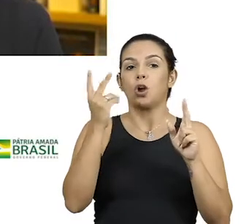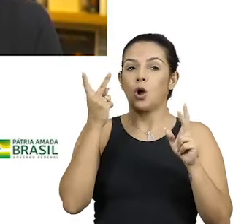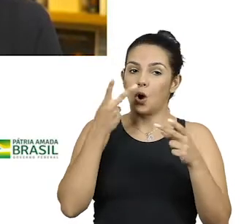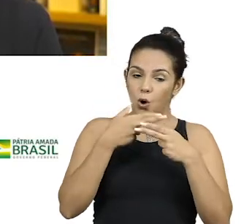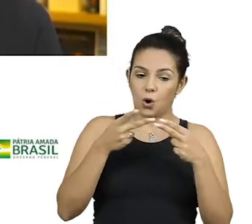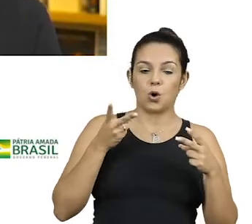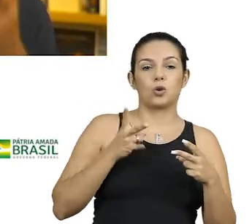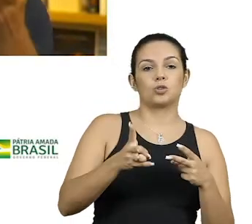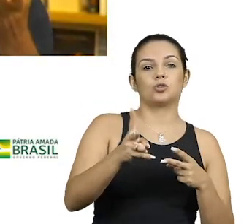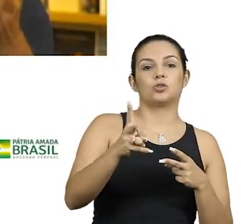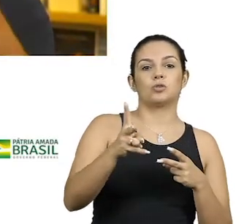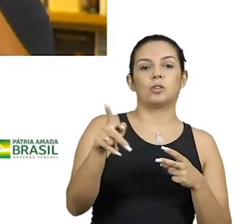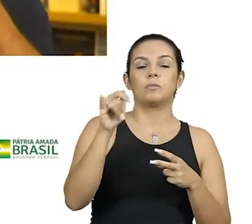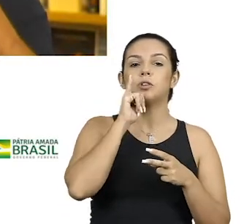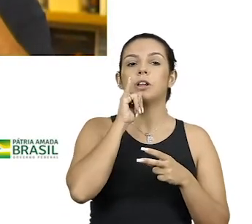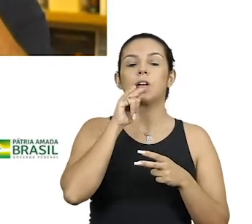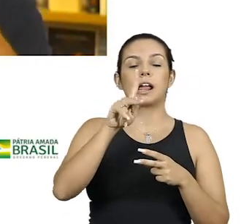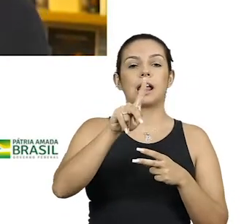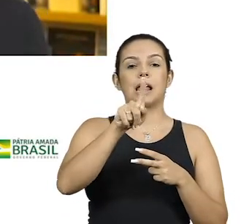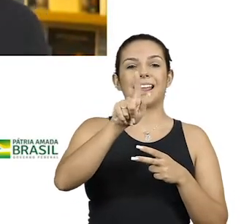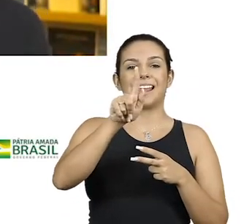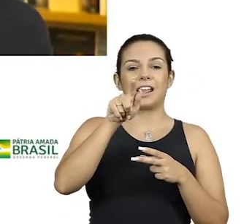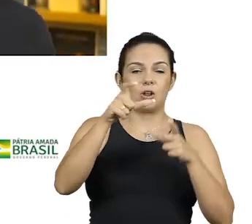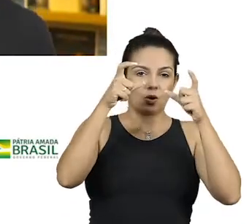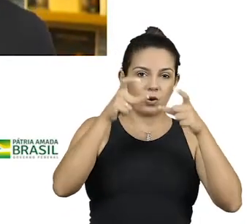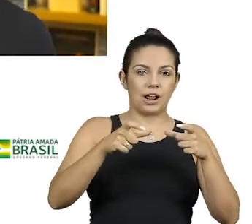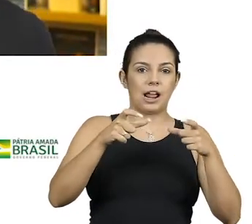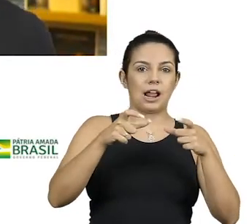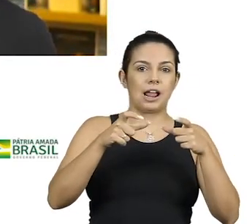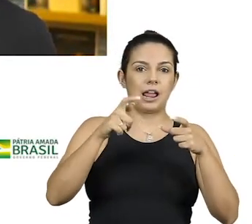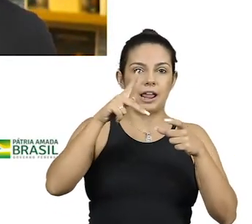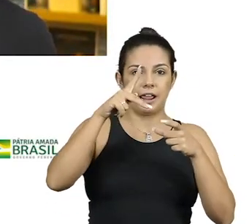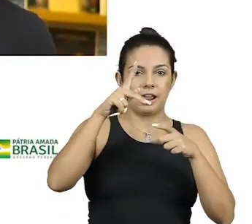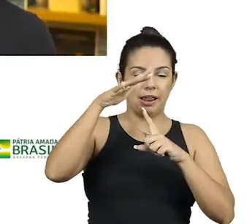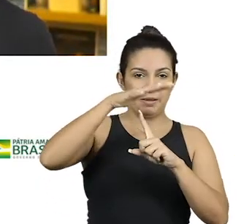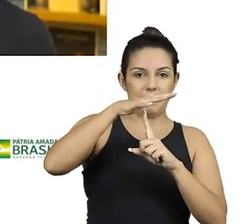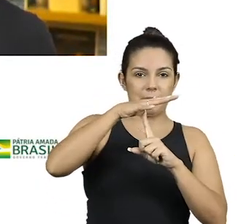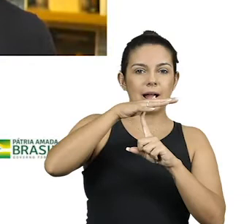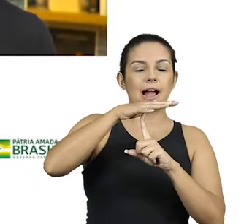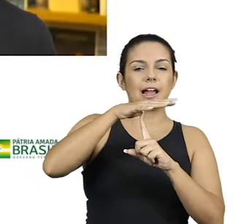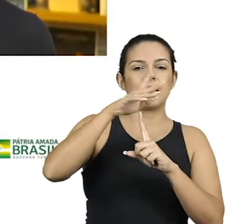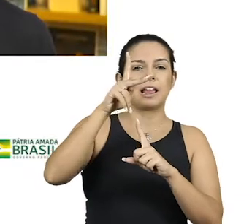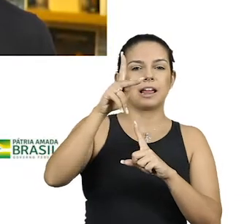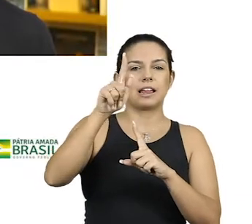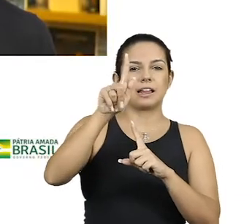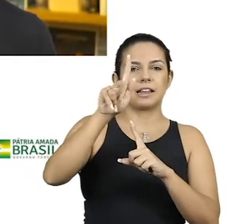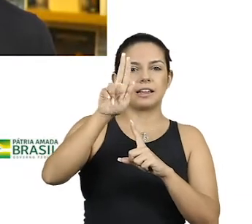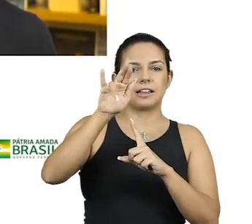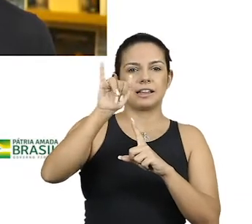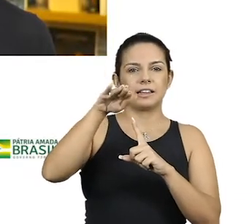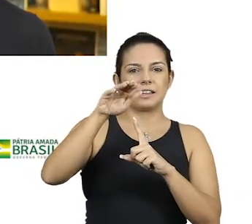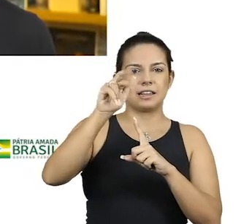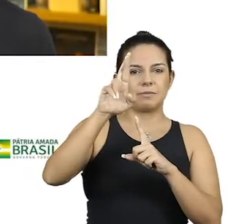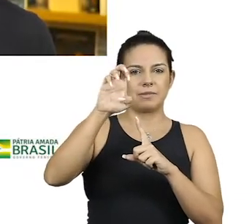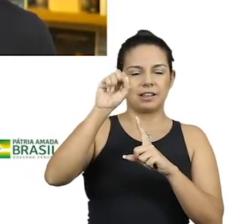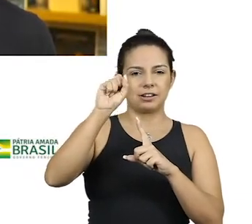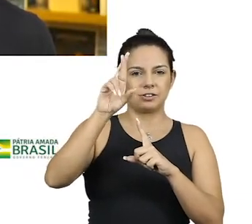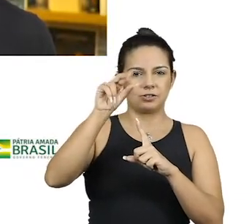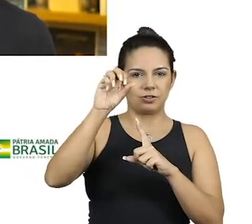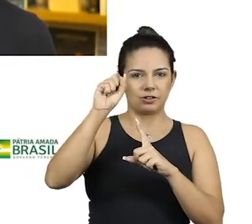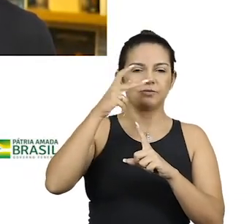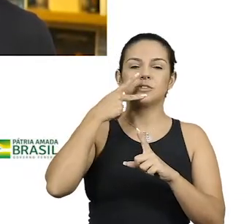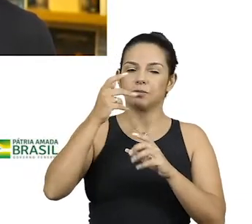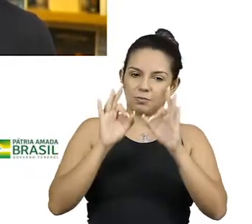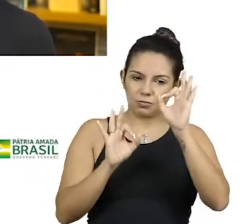Guimarães Rosa está lá ainda necessitando tremendamente de um auxílio ou de um projeto político,